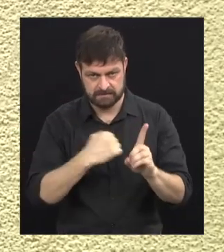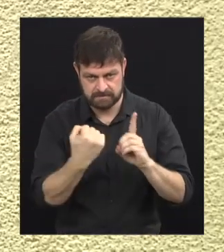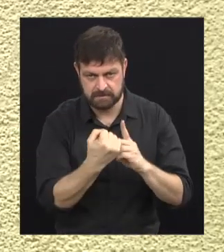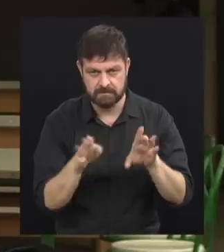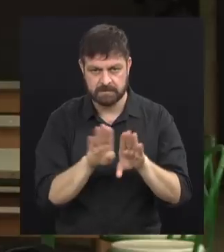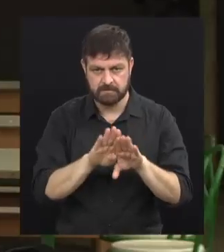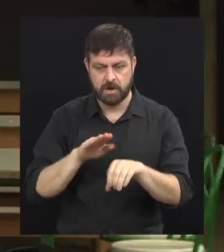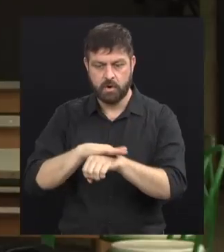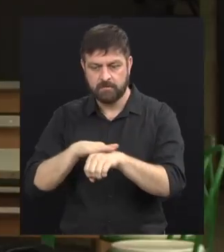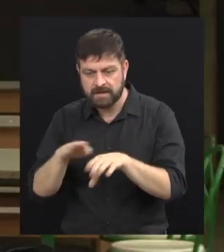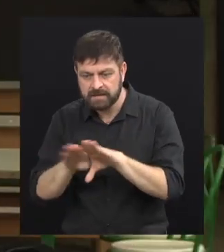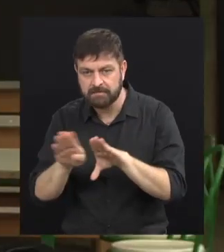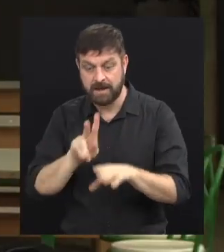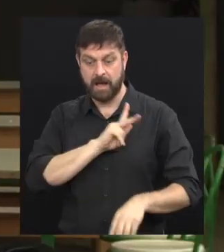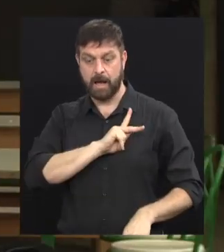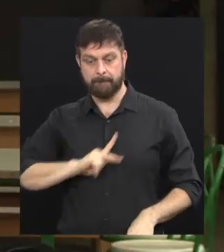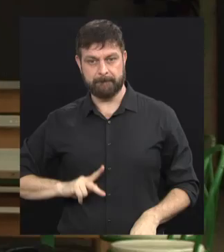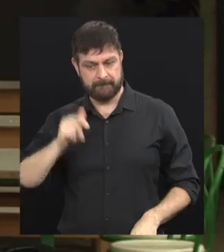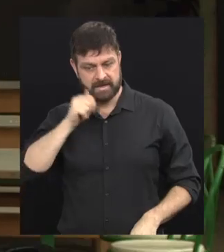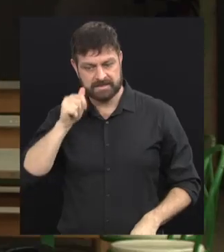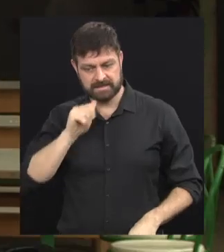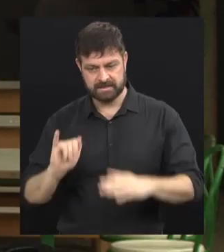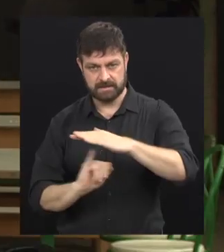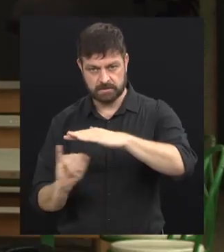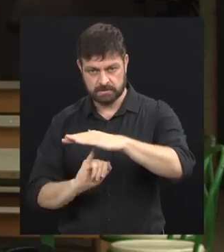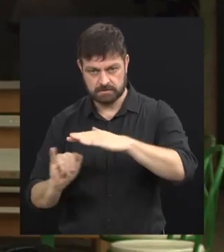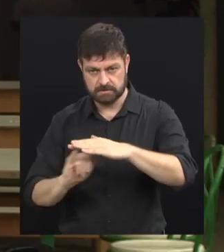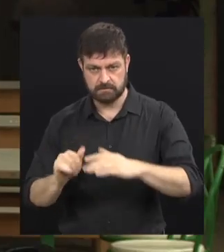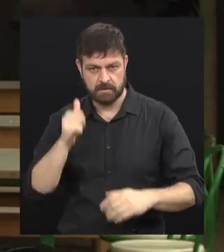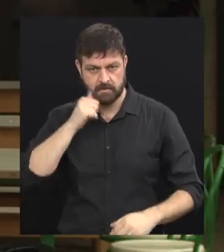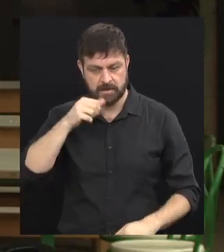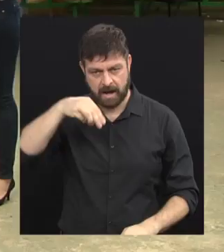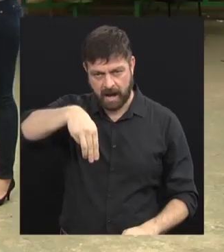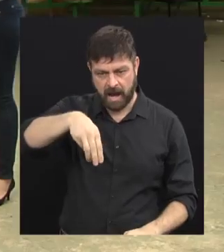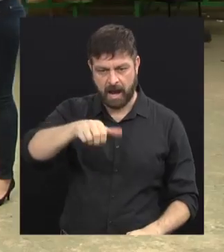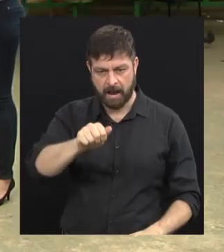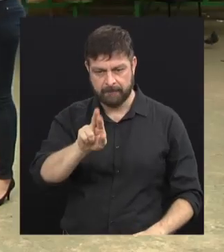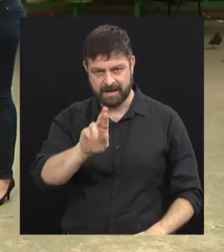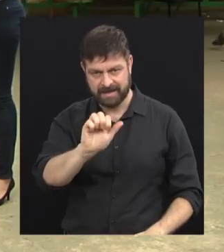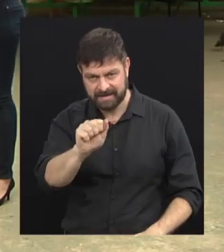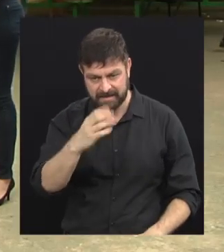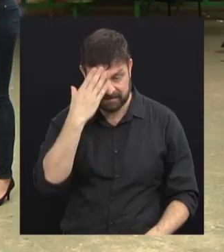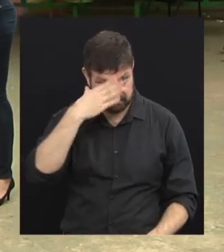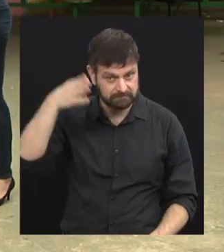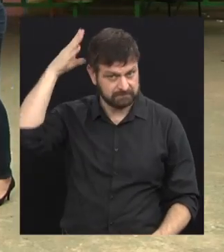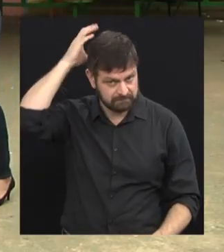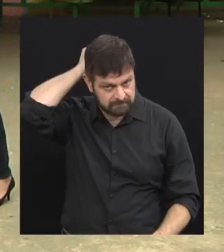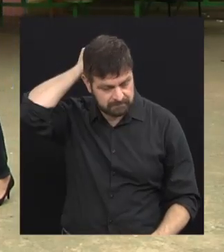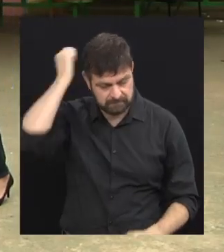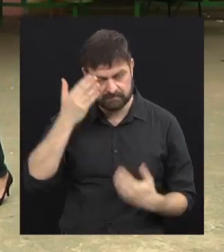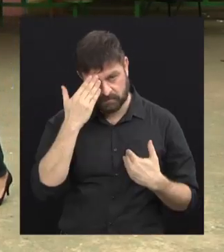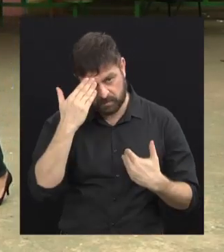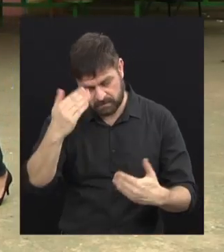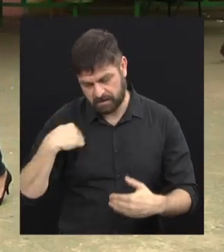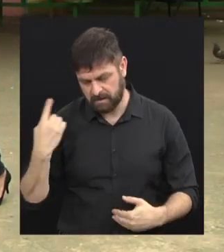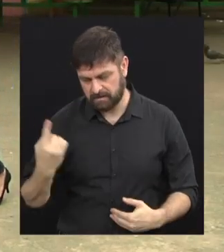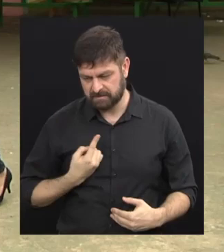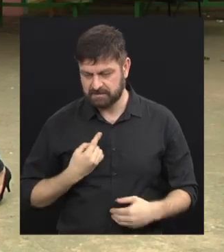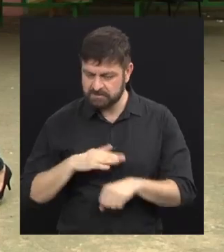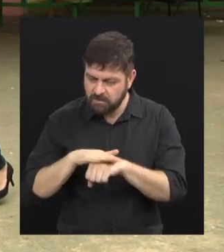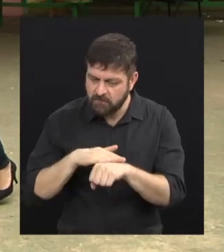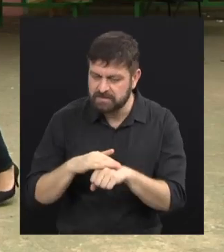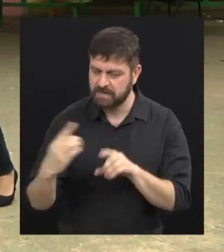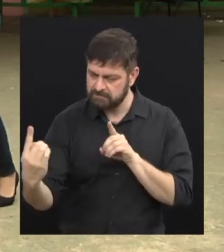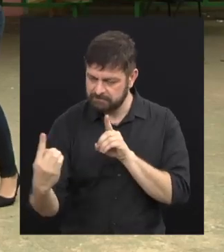a gente conversa também com a presidente da entidade, que é a Maria Alícia Bernardo. Maria Alícia, obrigada por receber a gente em primeiro lugar aqui no seu